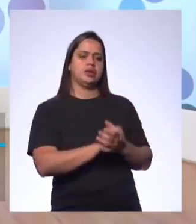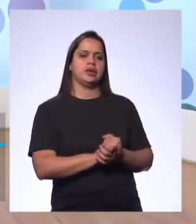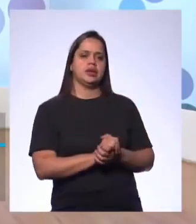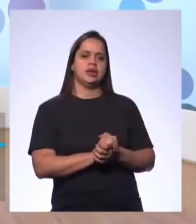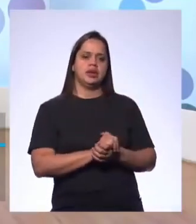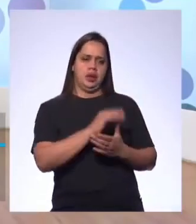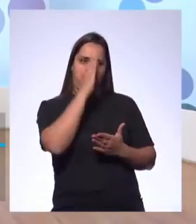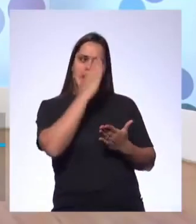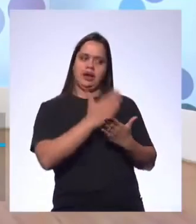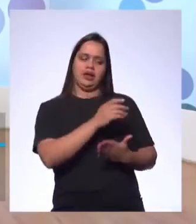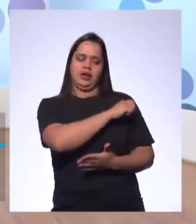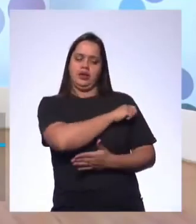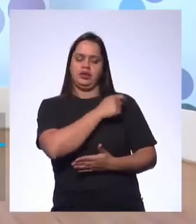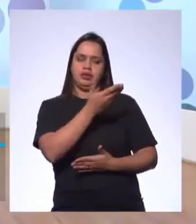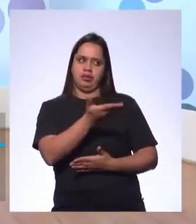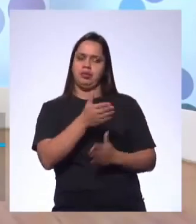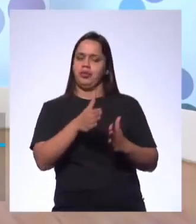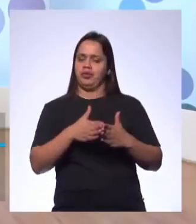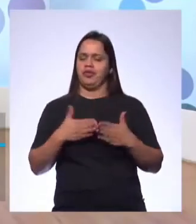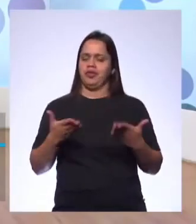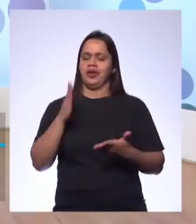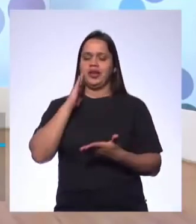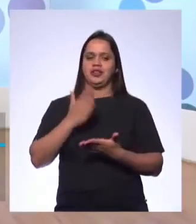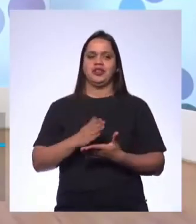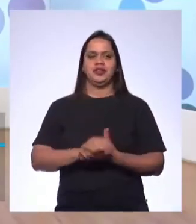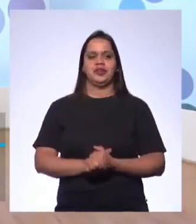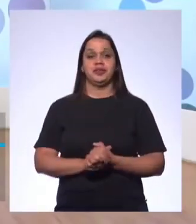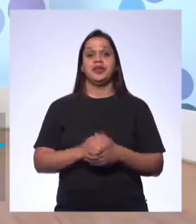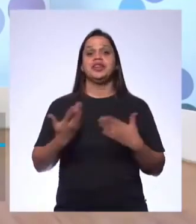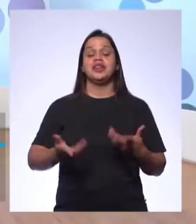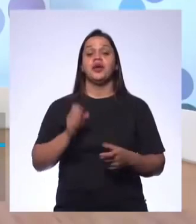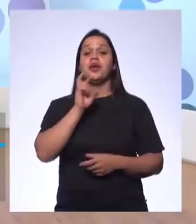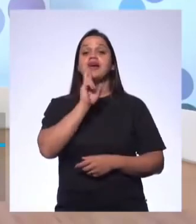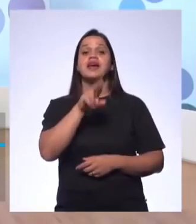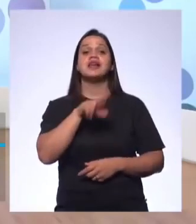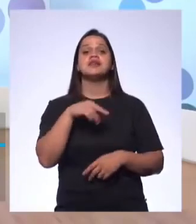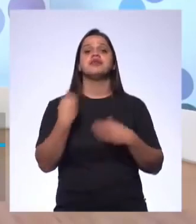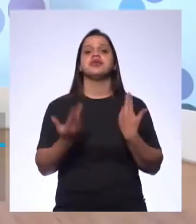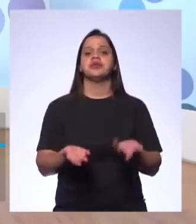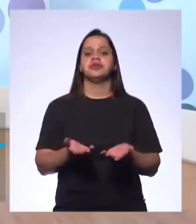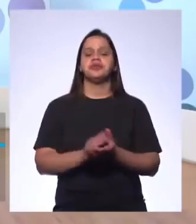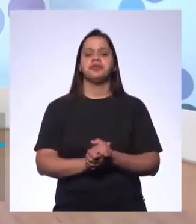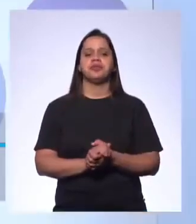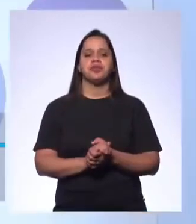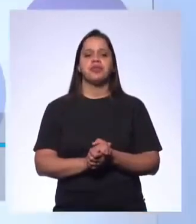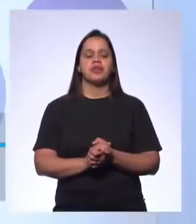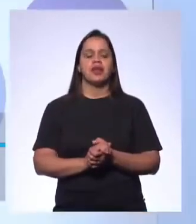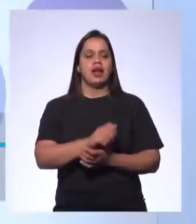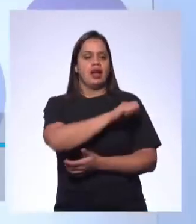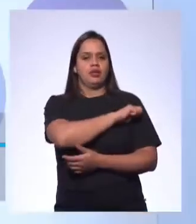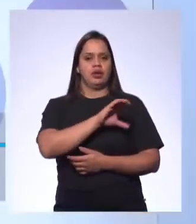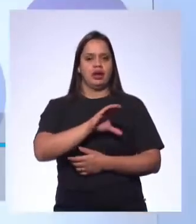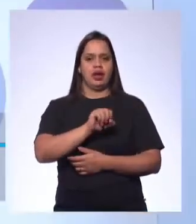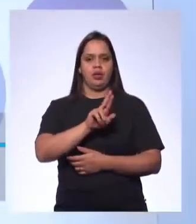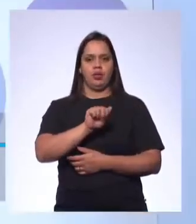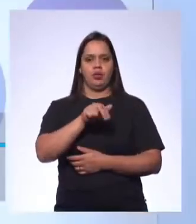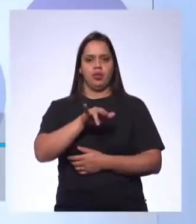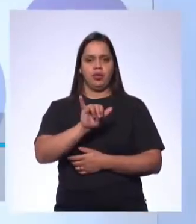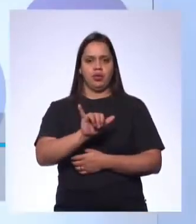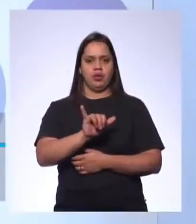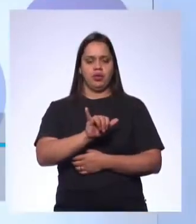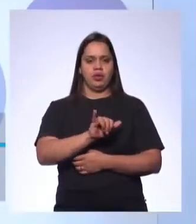Acredito, acredito nos seus alunos, Antônio. Então vamos lá. Quais foram as respostas? Vamos lá. A Kawane e o